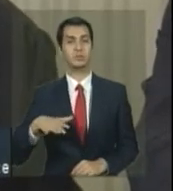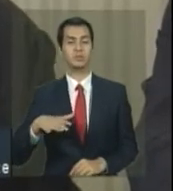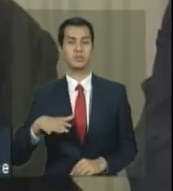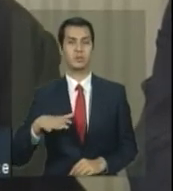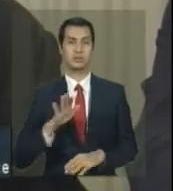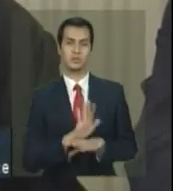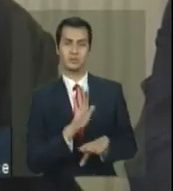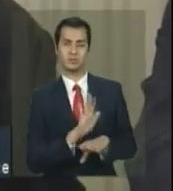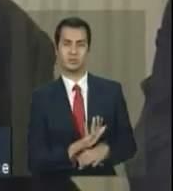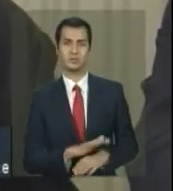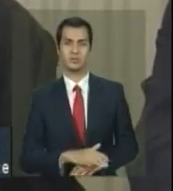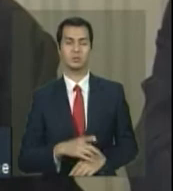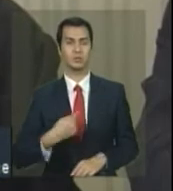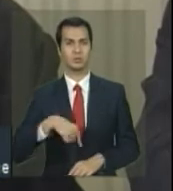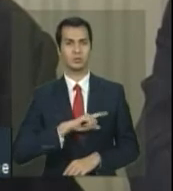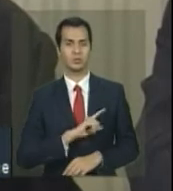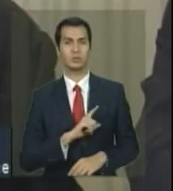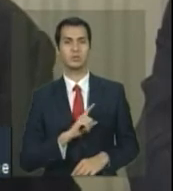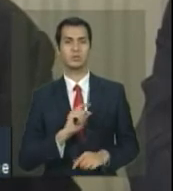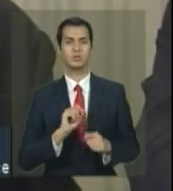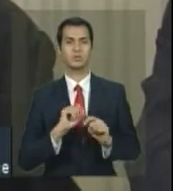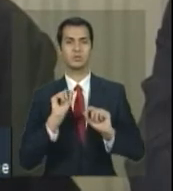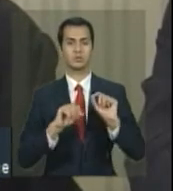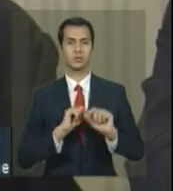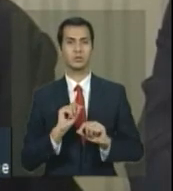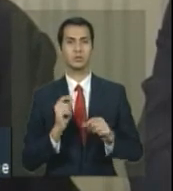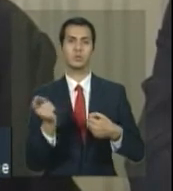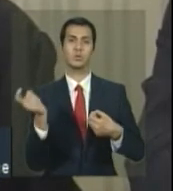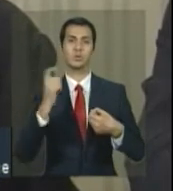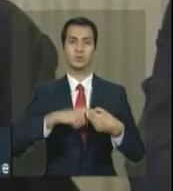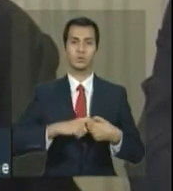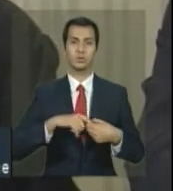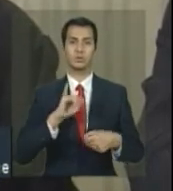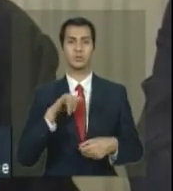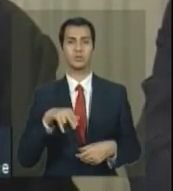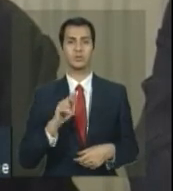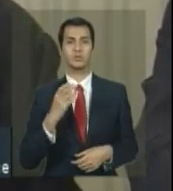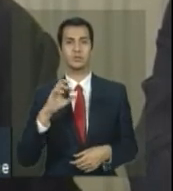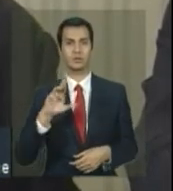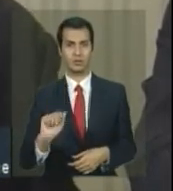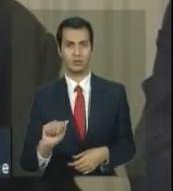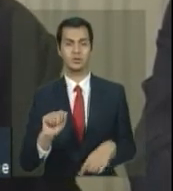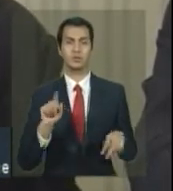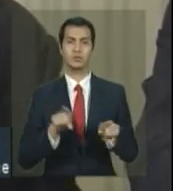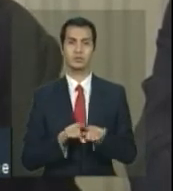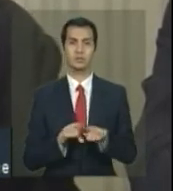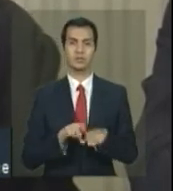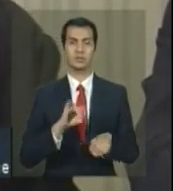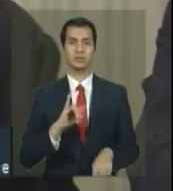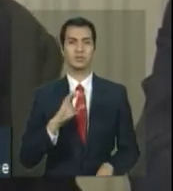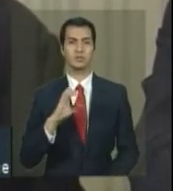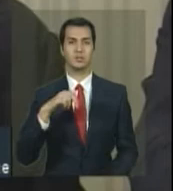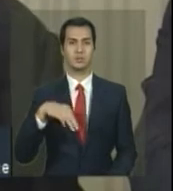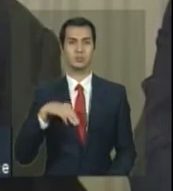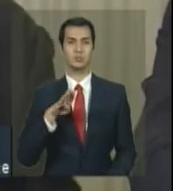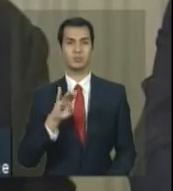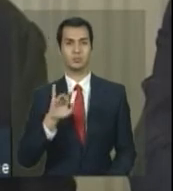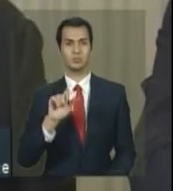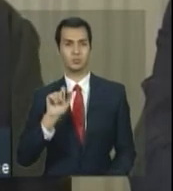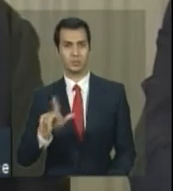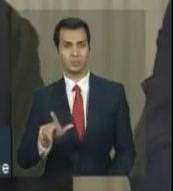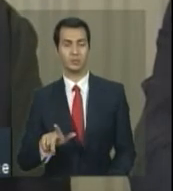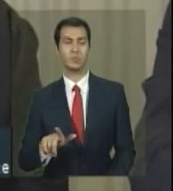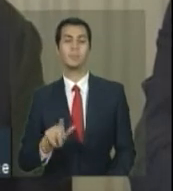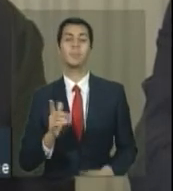assistência. E nós fizemos um convênio, tanto com o INCRA quanto com o ICMBio, localizamos essas famílias. No